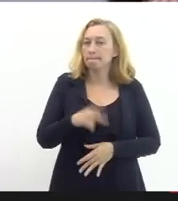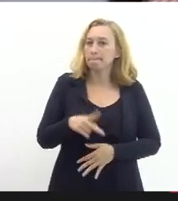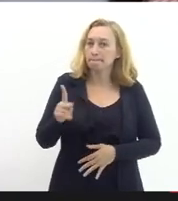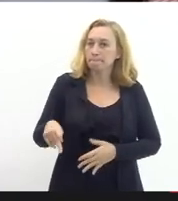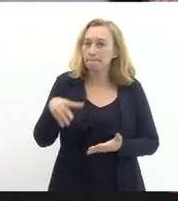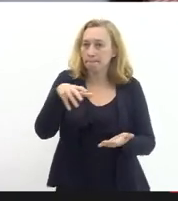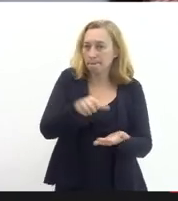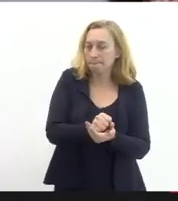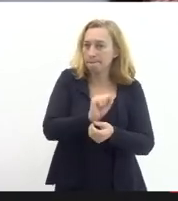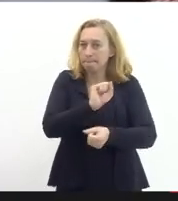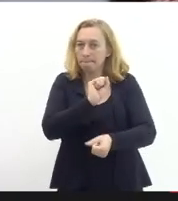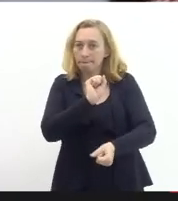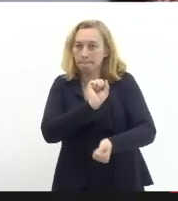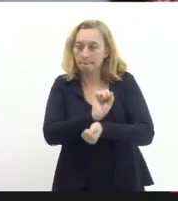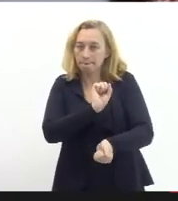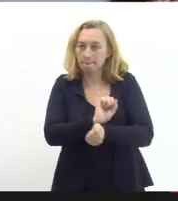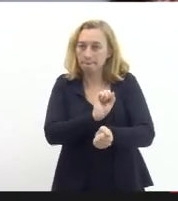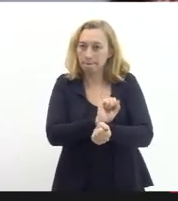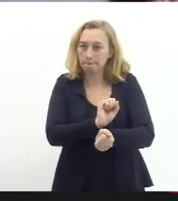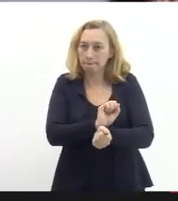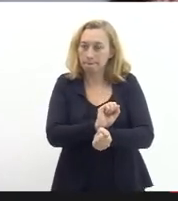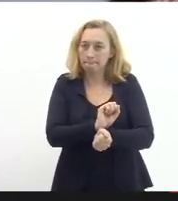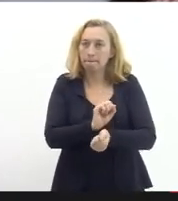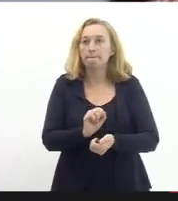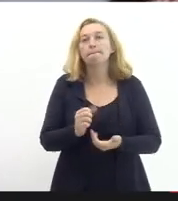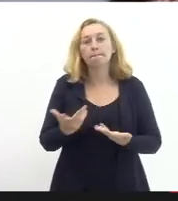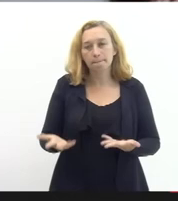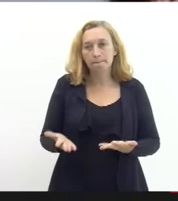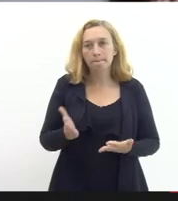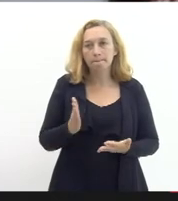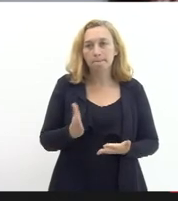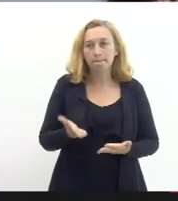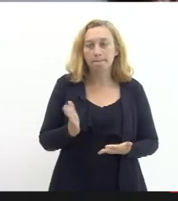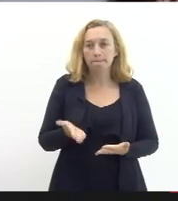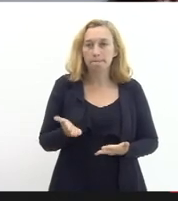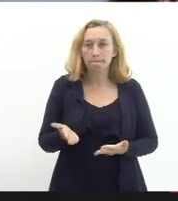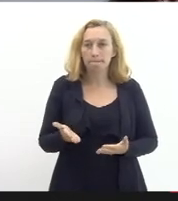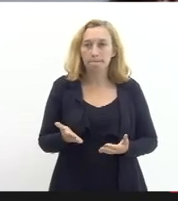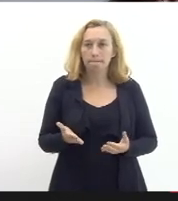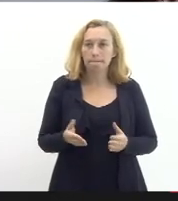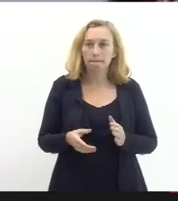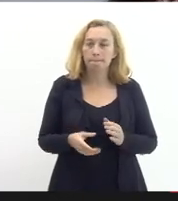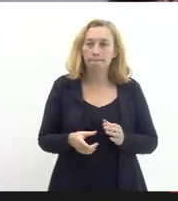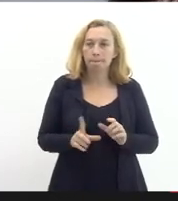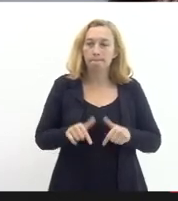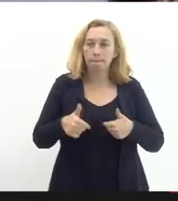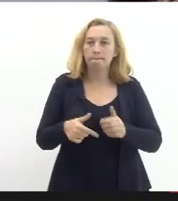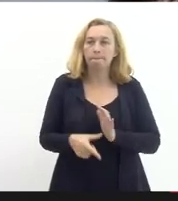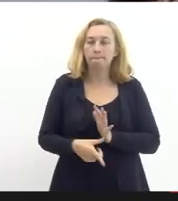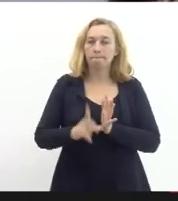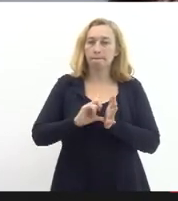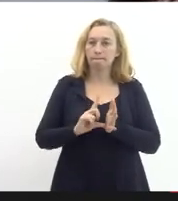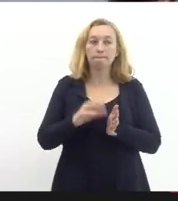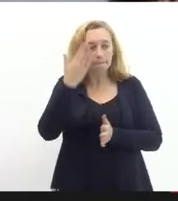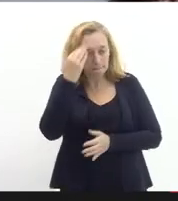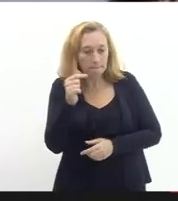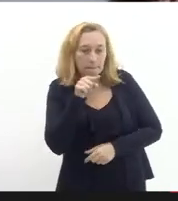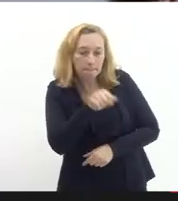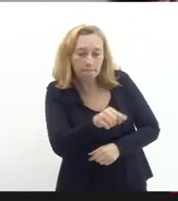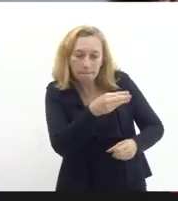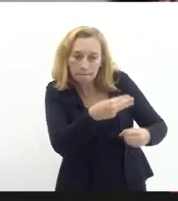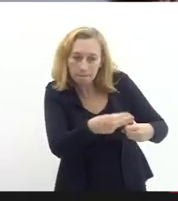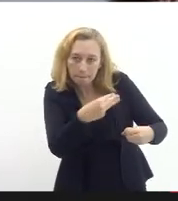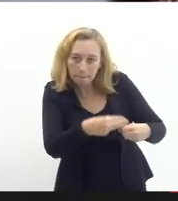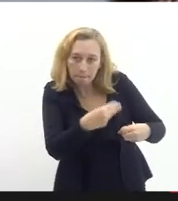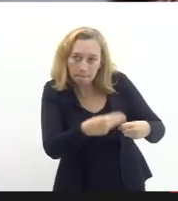reserva então é uma prática dentro do estado a gente já antecipa aquele concurso quando a gente já sabe que naquele município para aquela disciplina